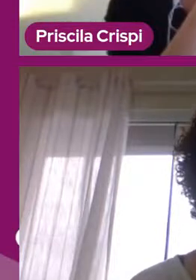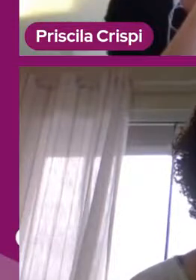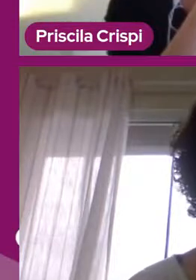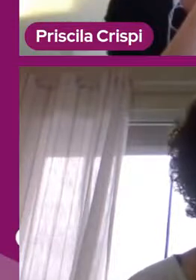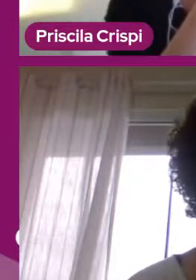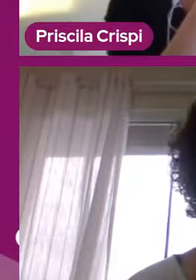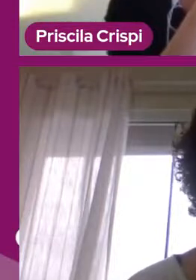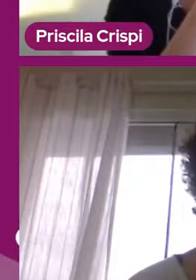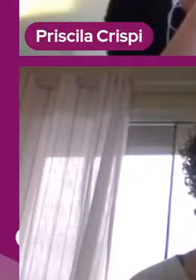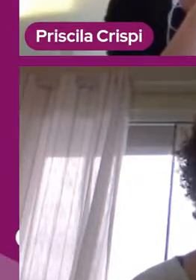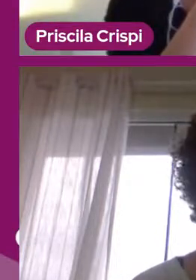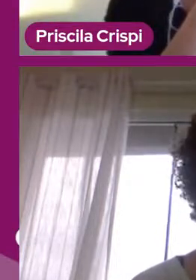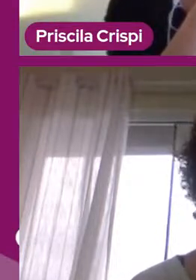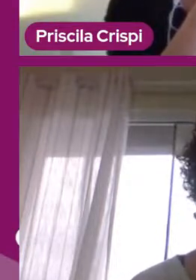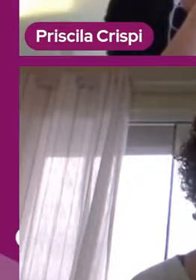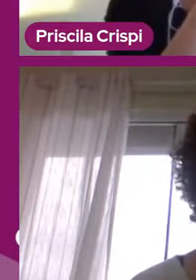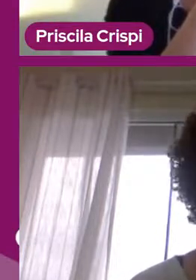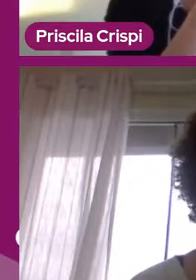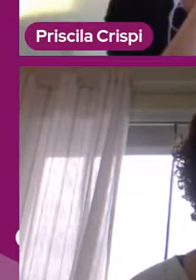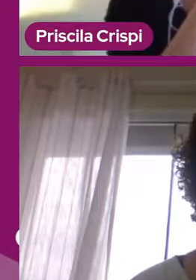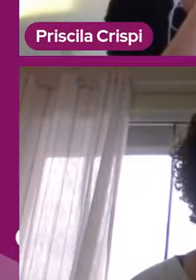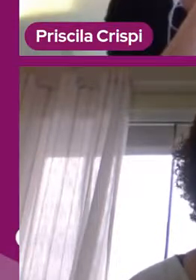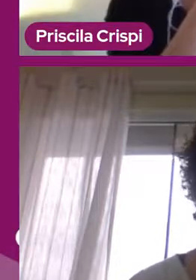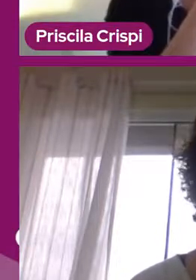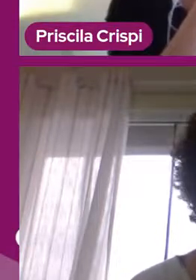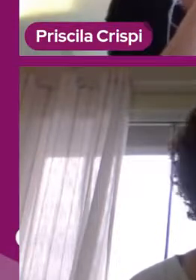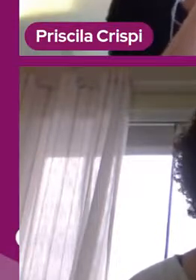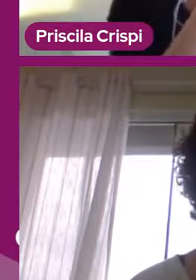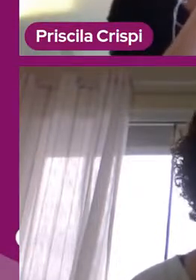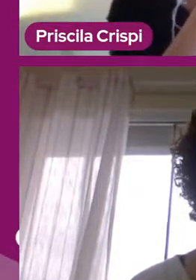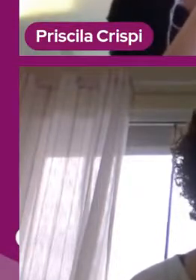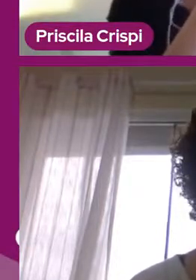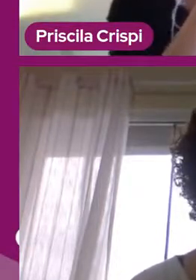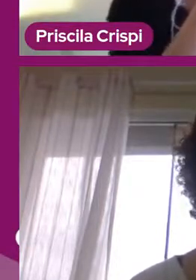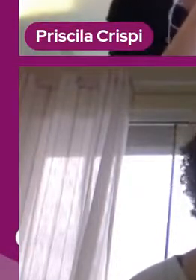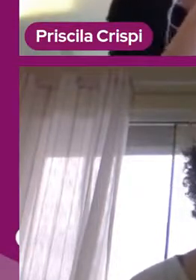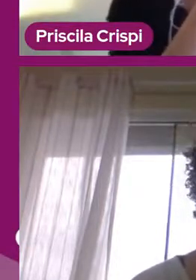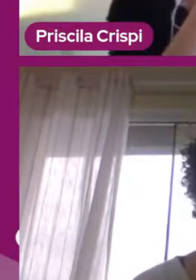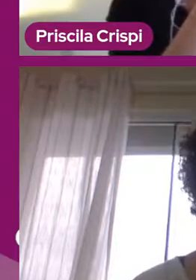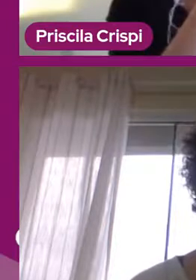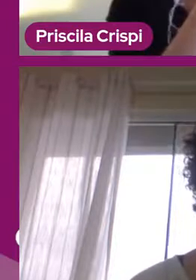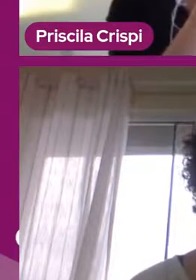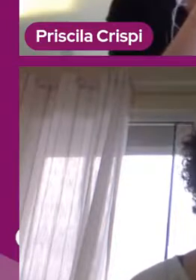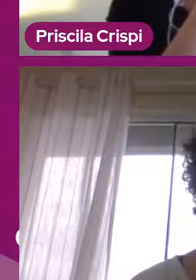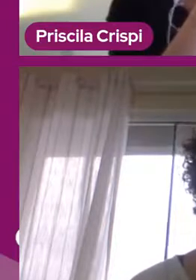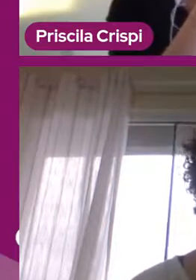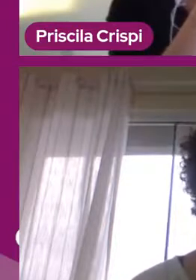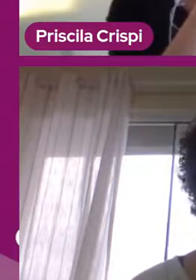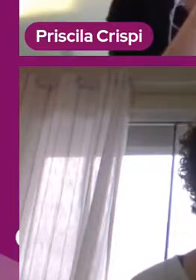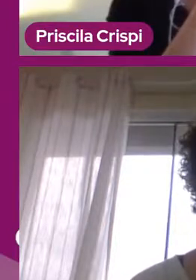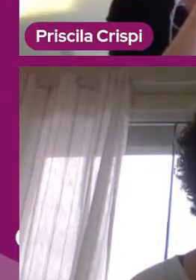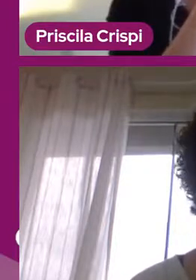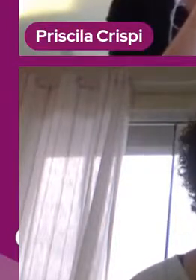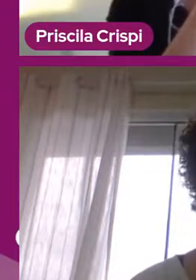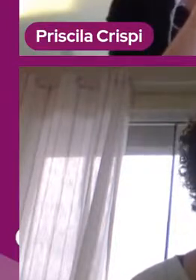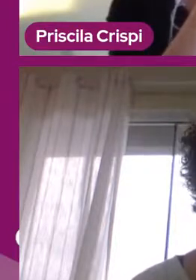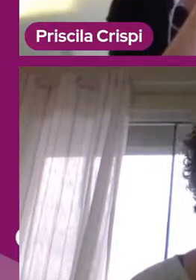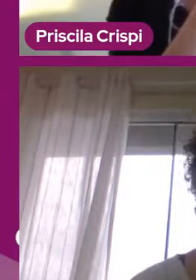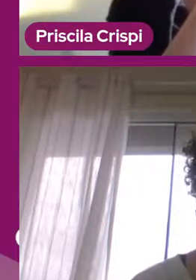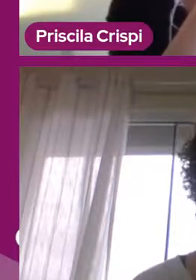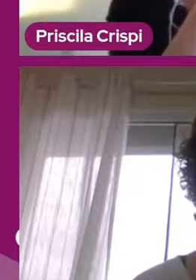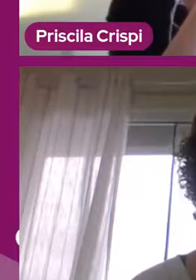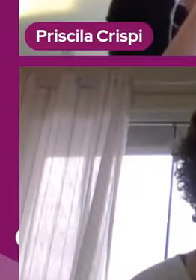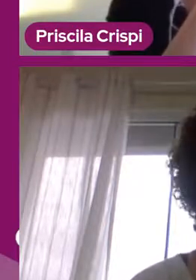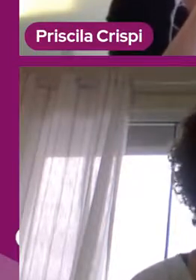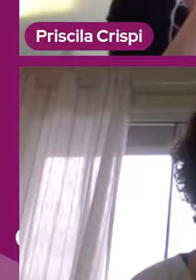característica rural, a gente tem um contato diário com a ciência dentro da escola.